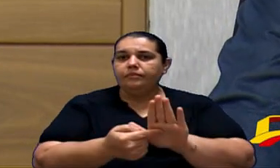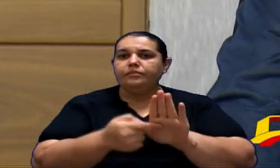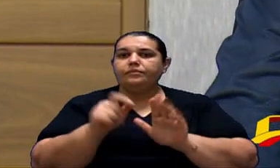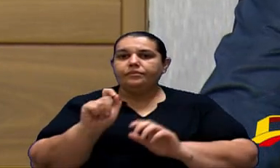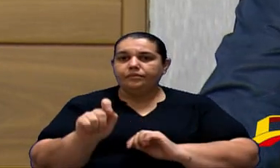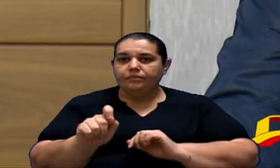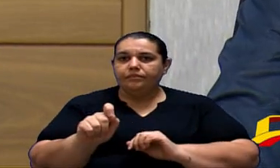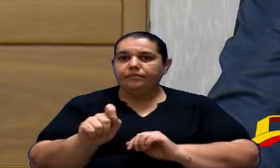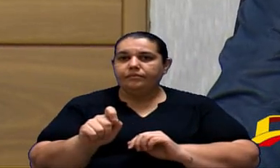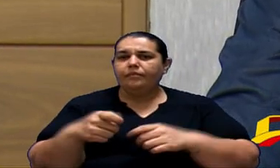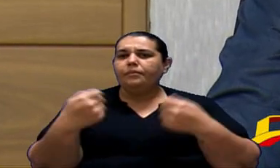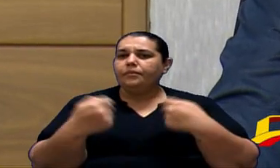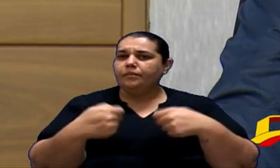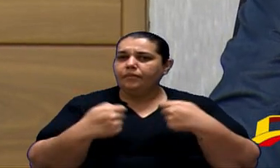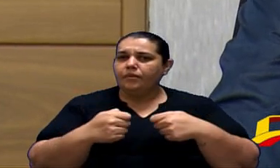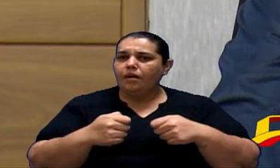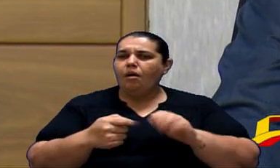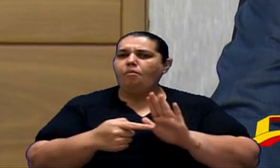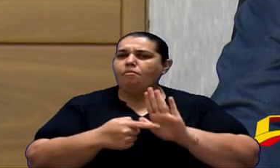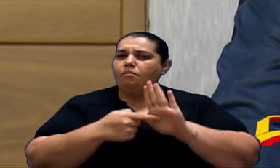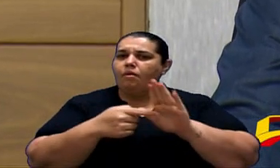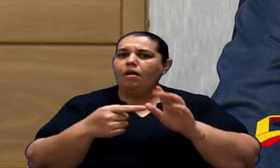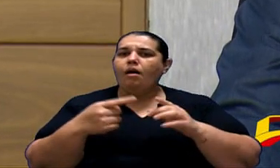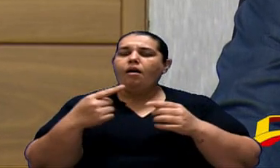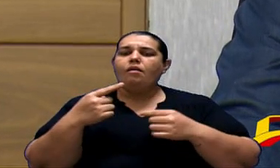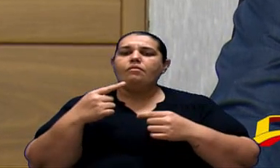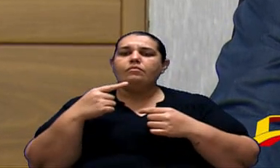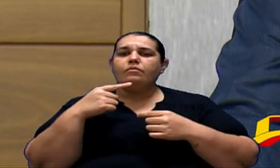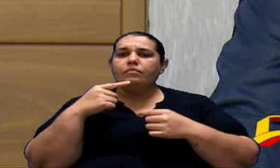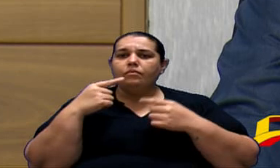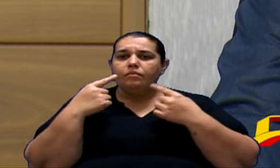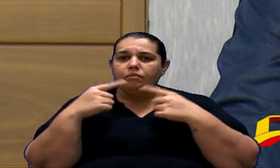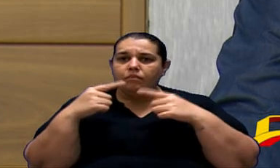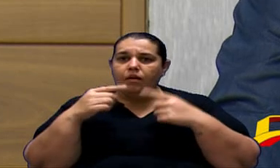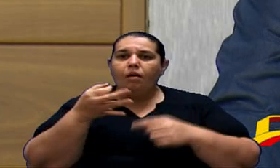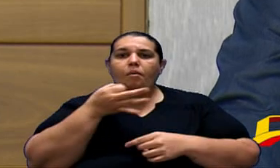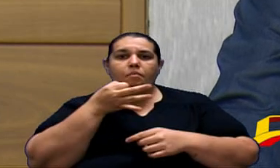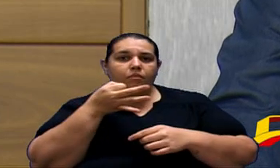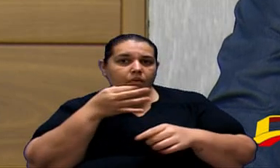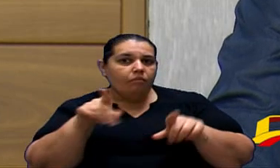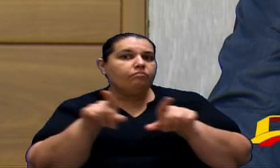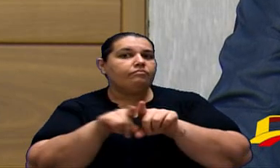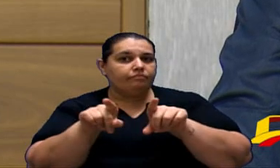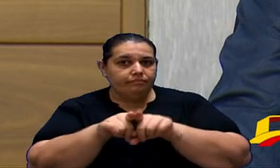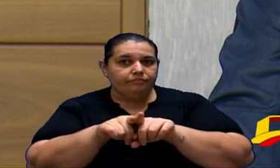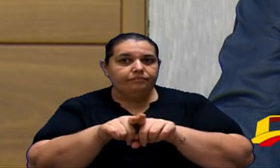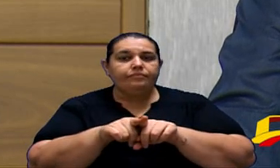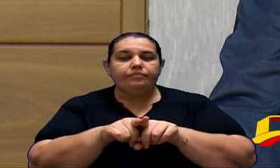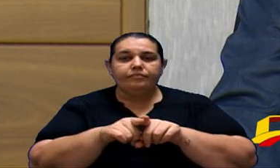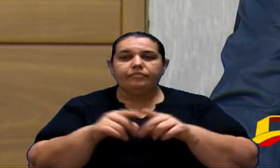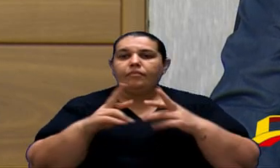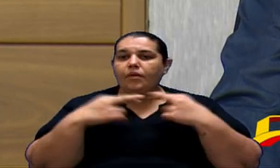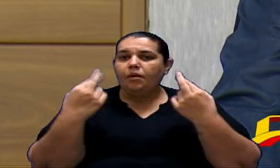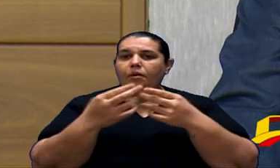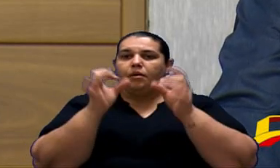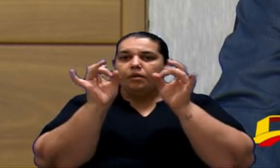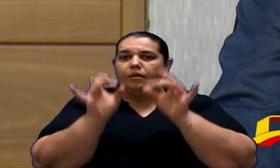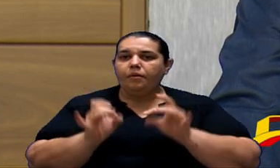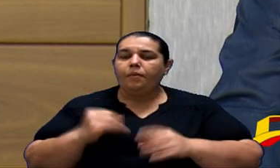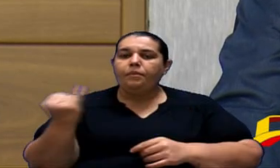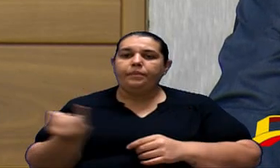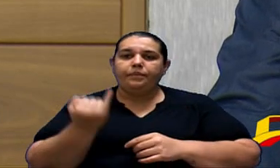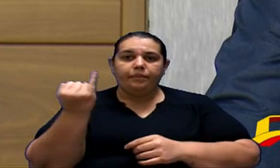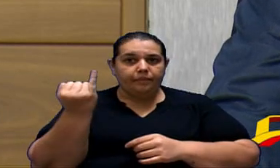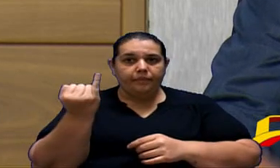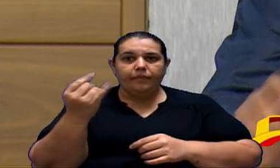precisamos se manifestar Em alguns momentos E em uma audiência pública É importante